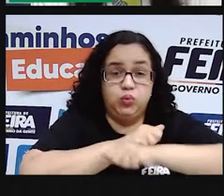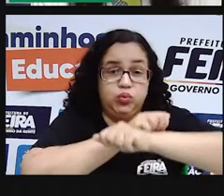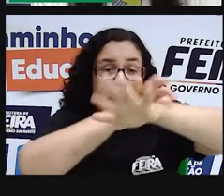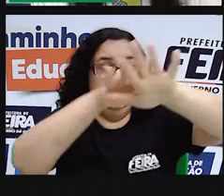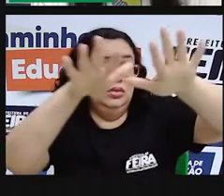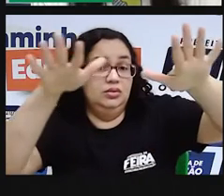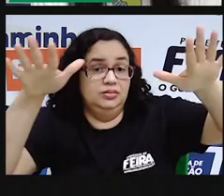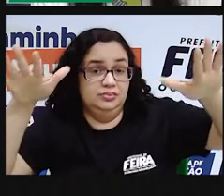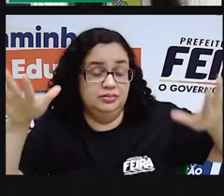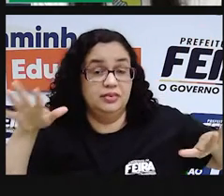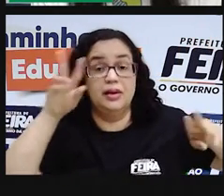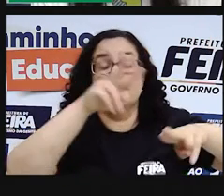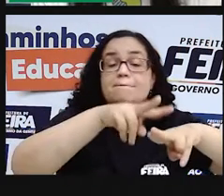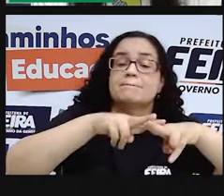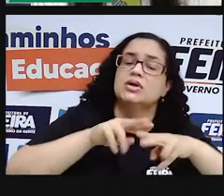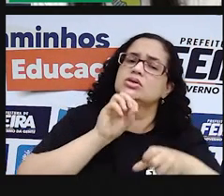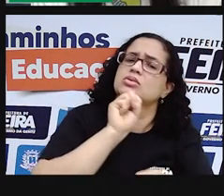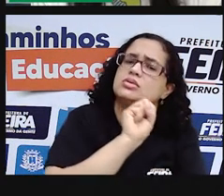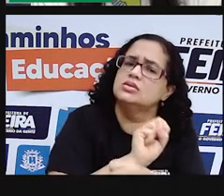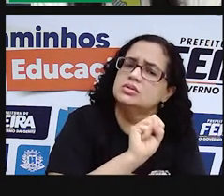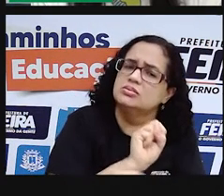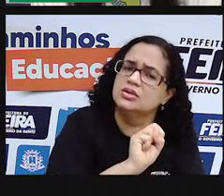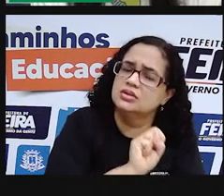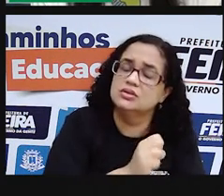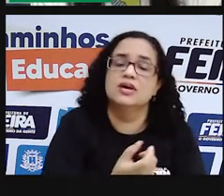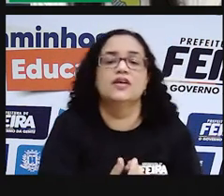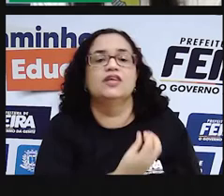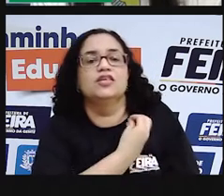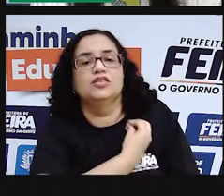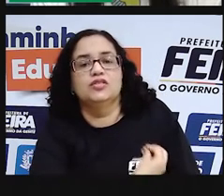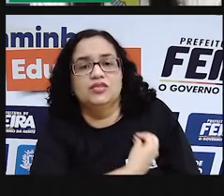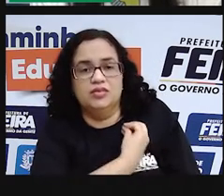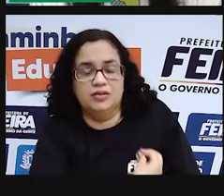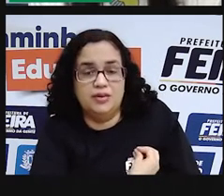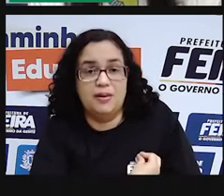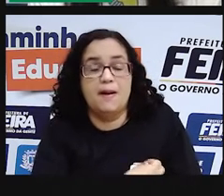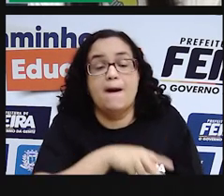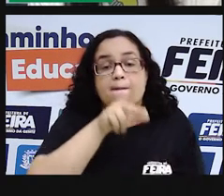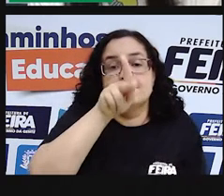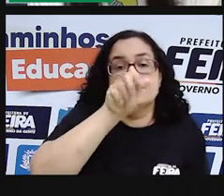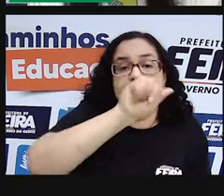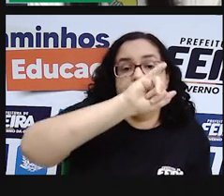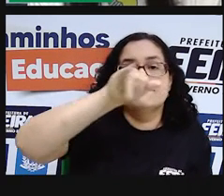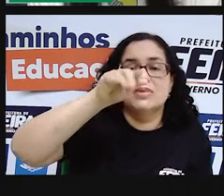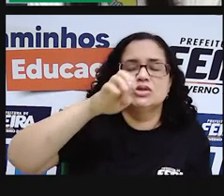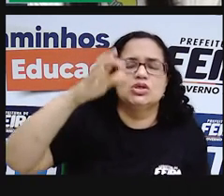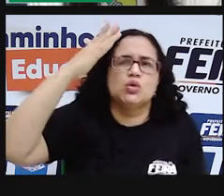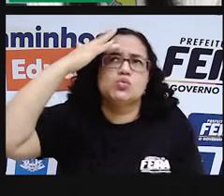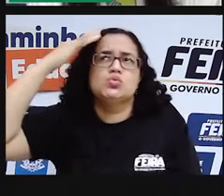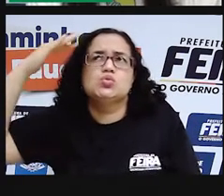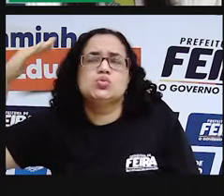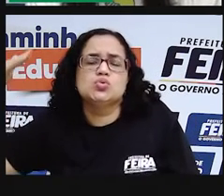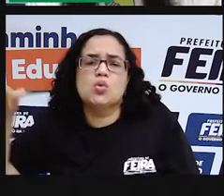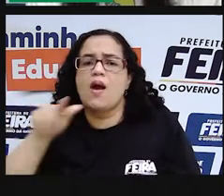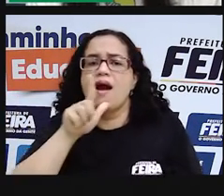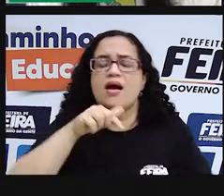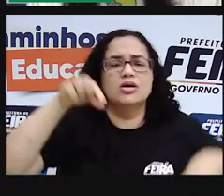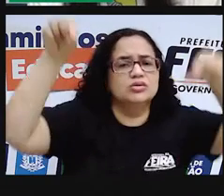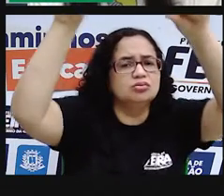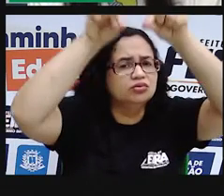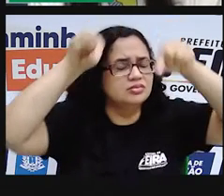Porém, uma esperança firme sobrevivia dentro do pajé. O sonho com a lagoa ainda